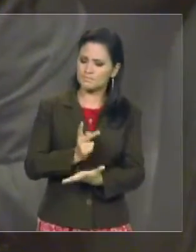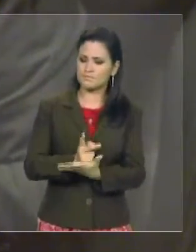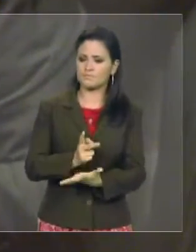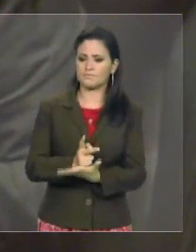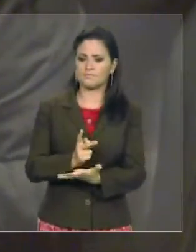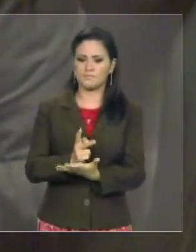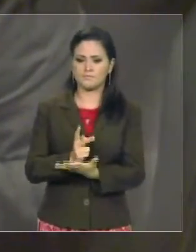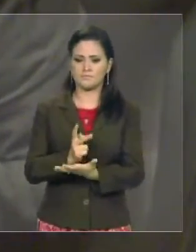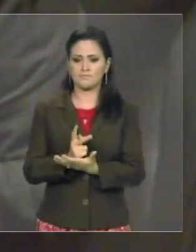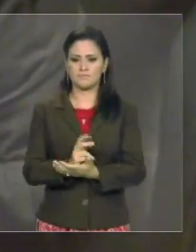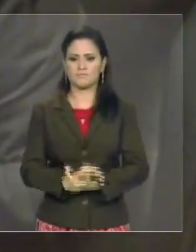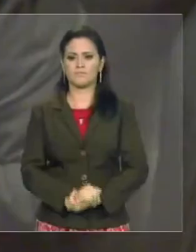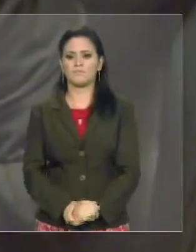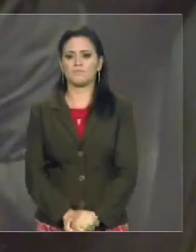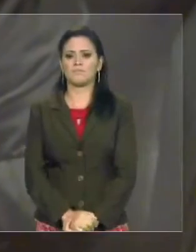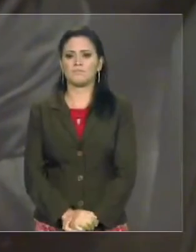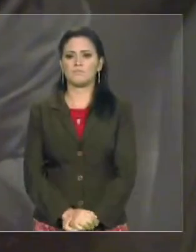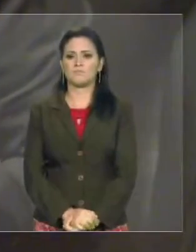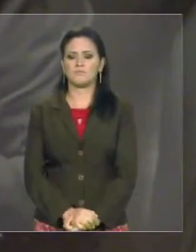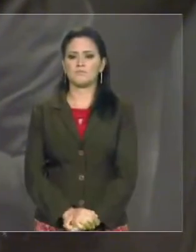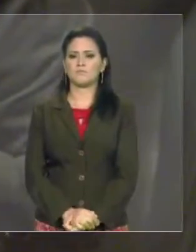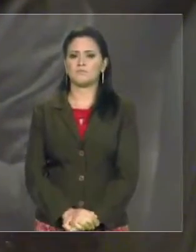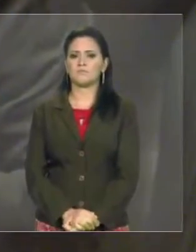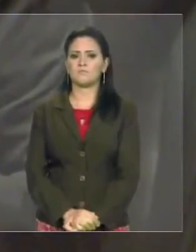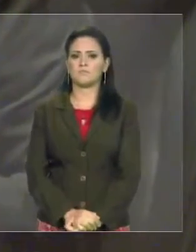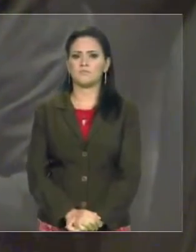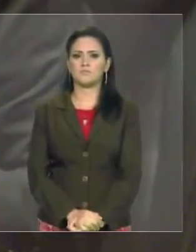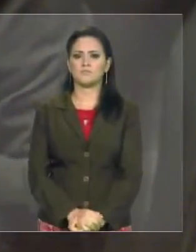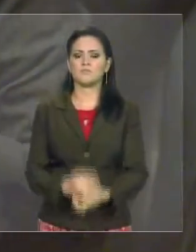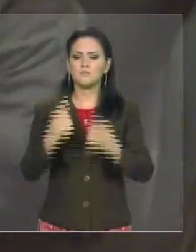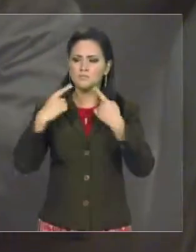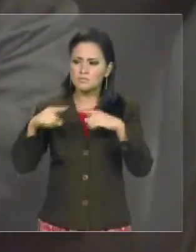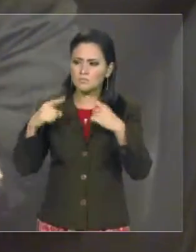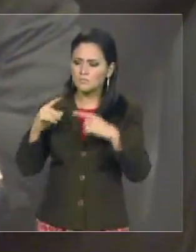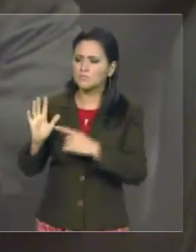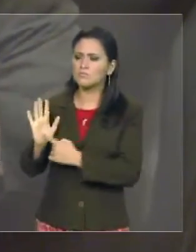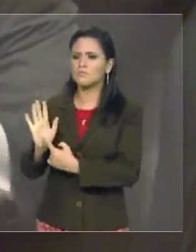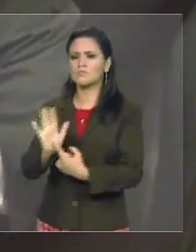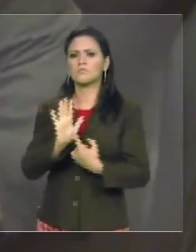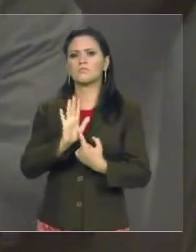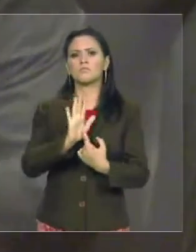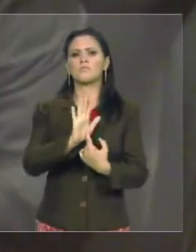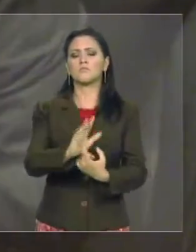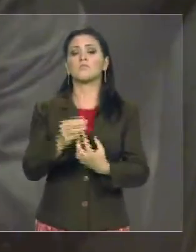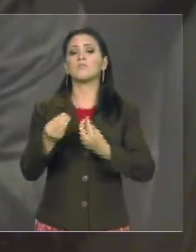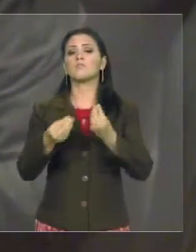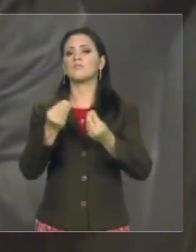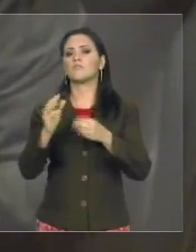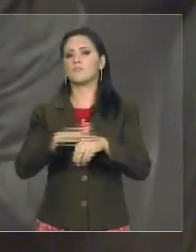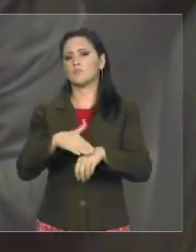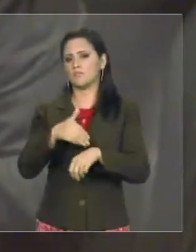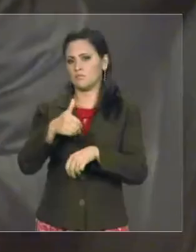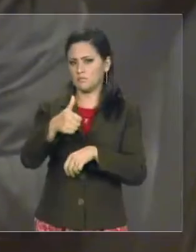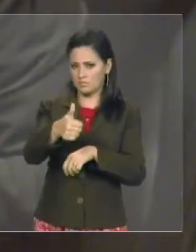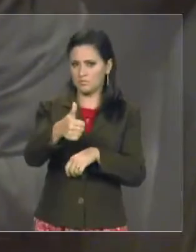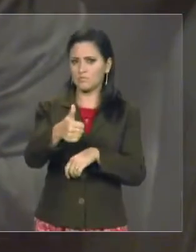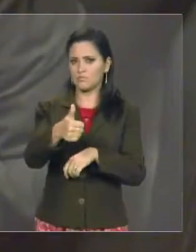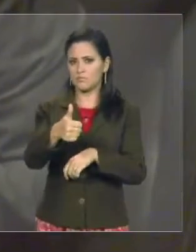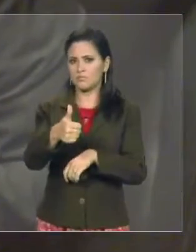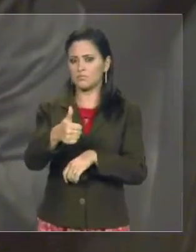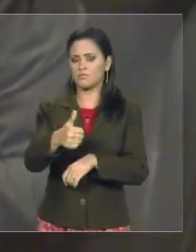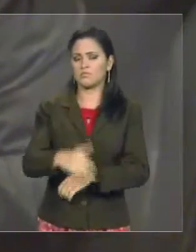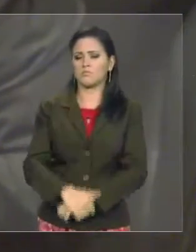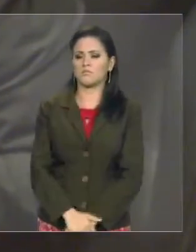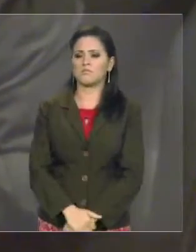do Poder Executivo Municipal, foi criticando e apresentando sugestões, e quem faz isso não destrói,